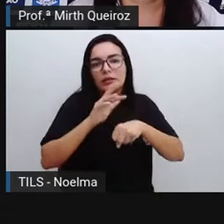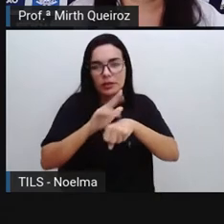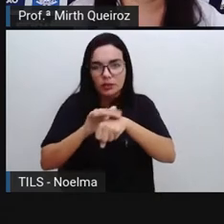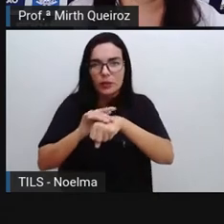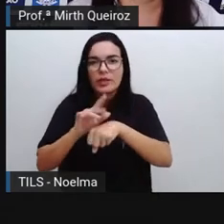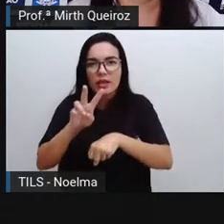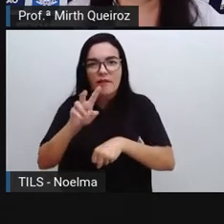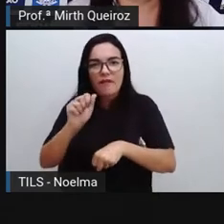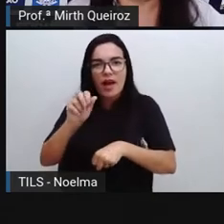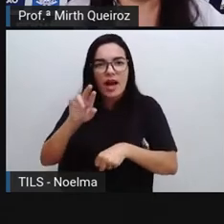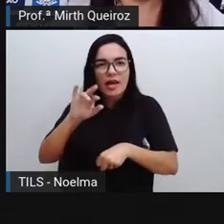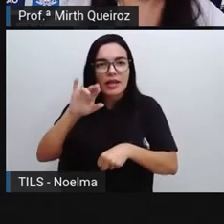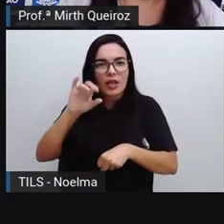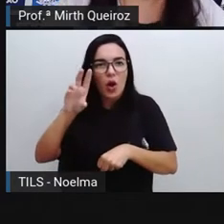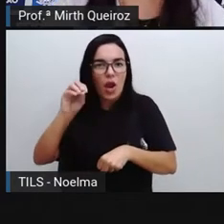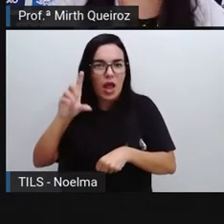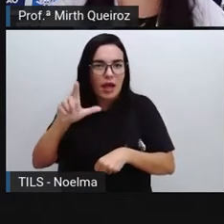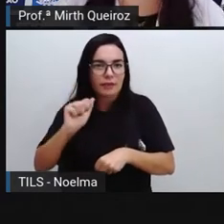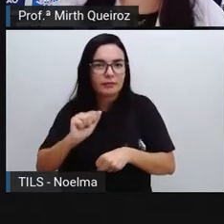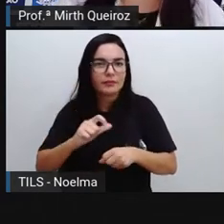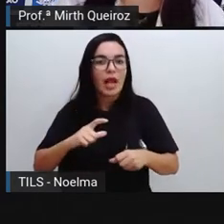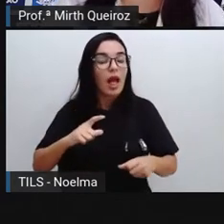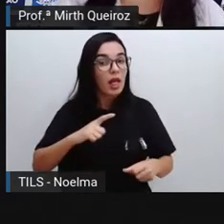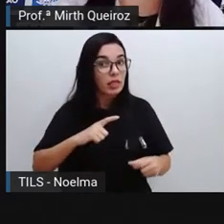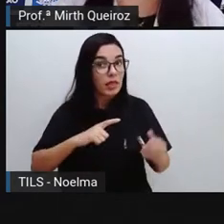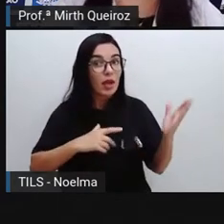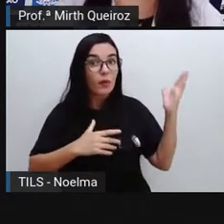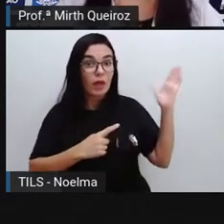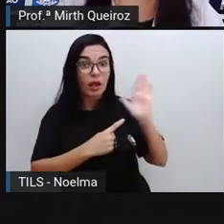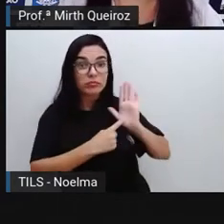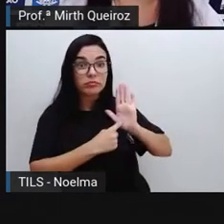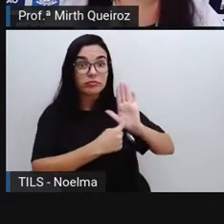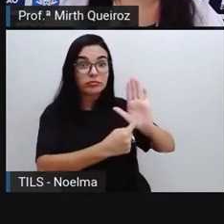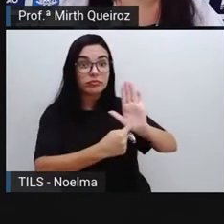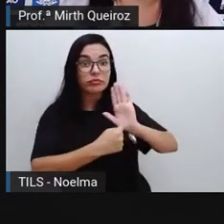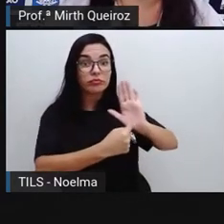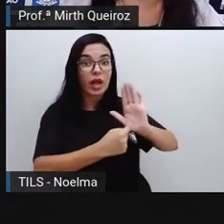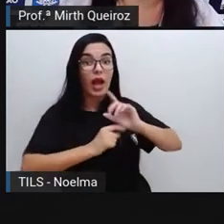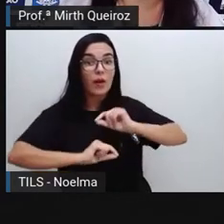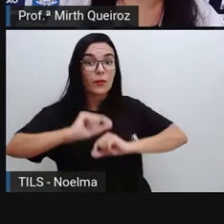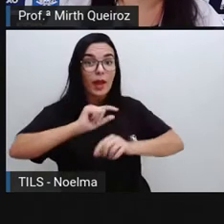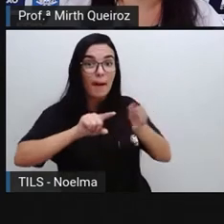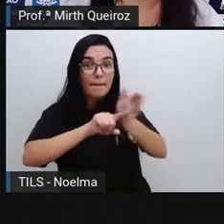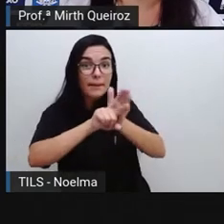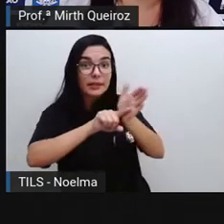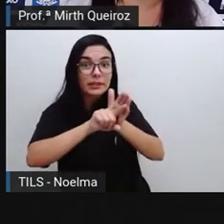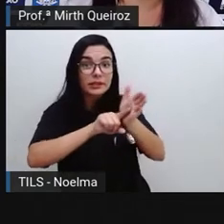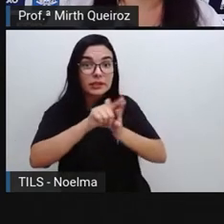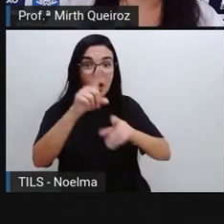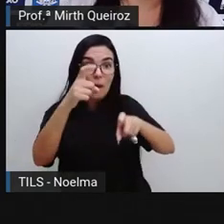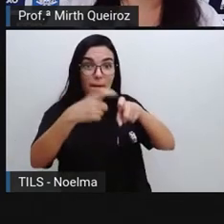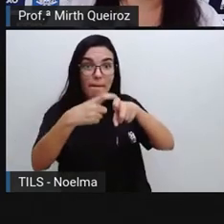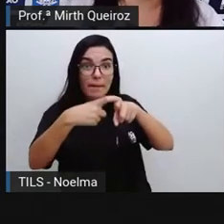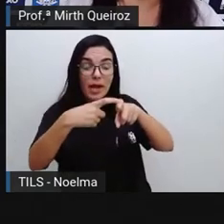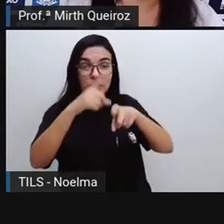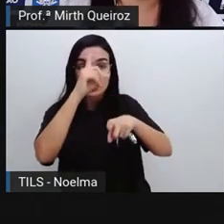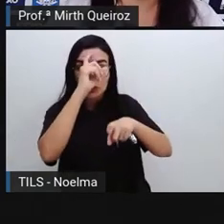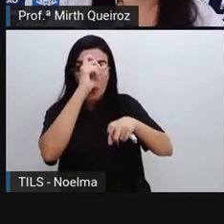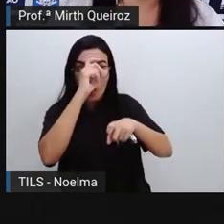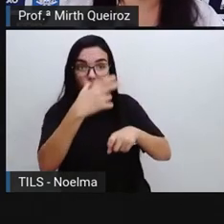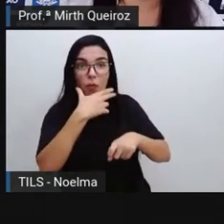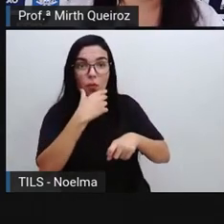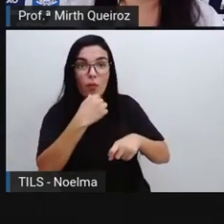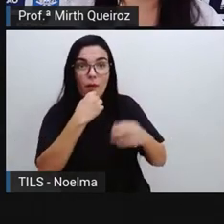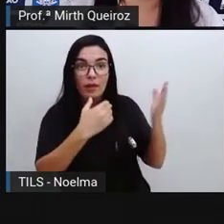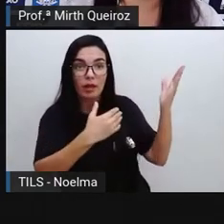lá na China. Podemos destacar a pesquisa do médico britânico, Eduardine, né? Que